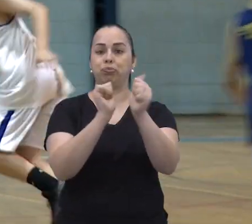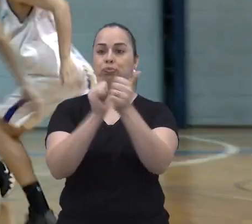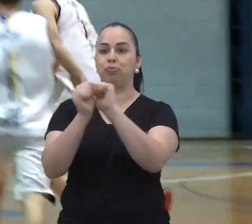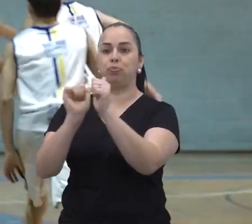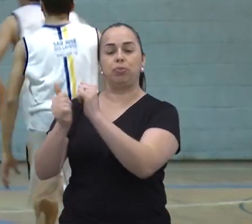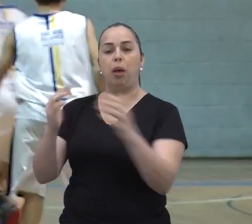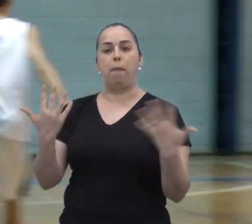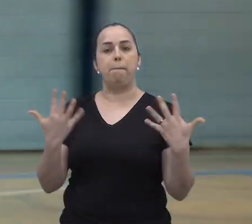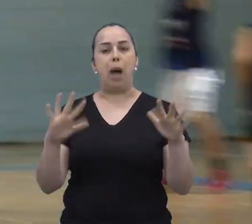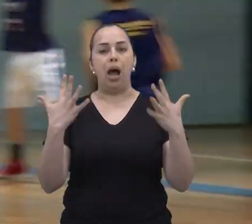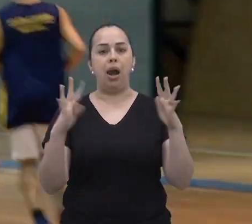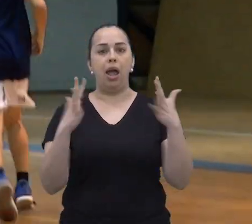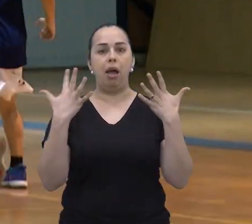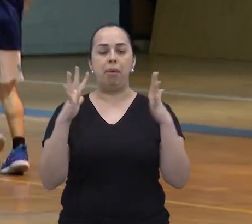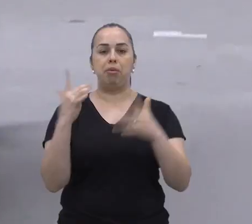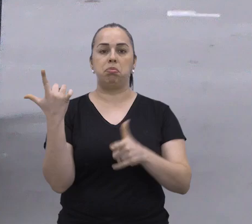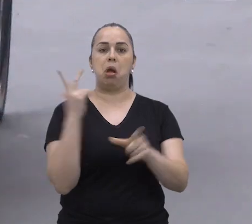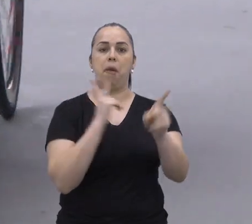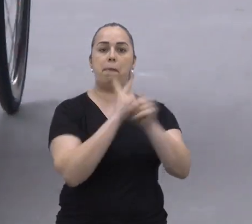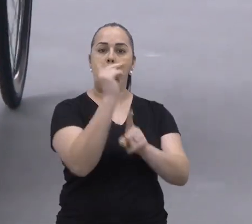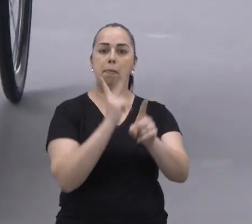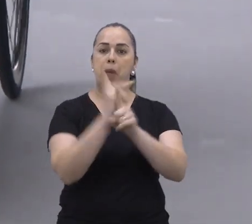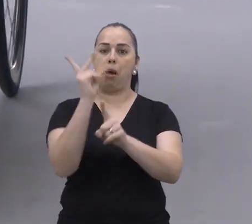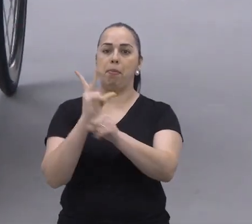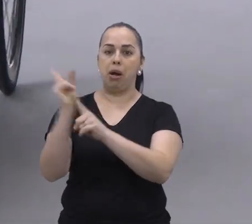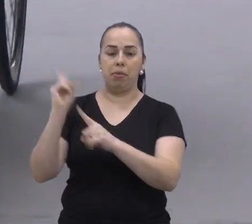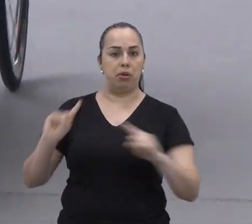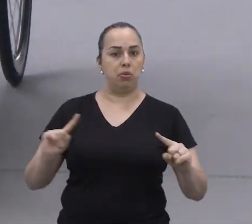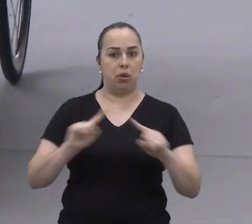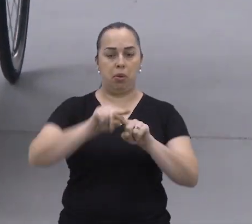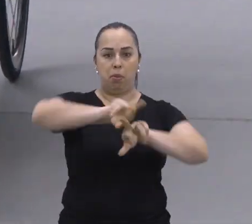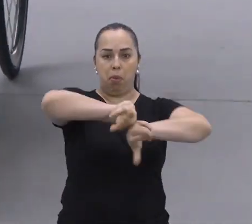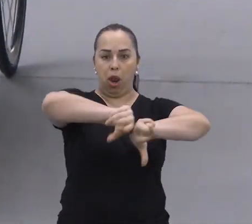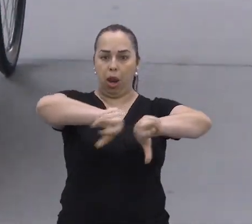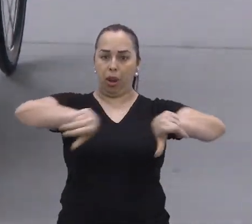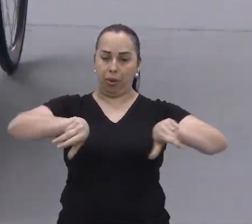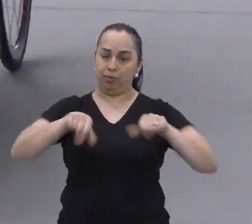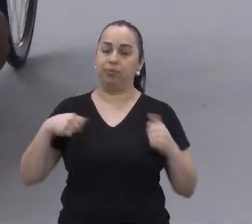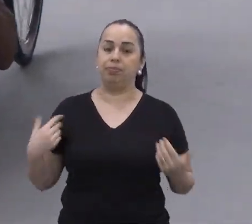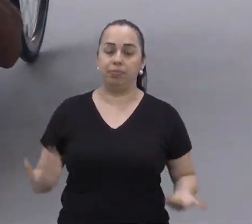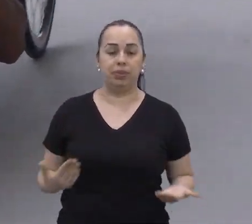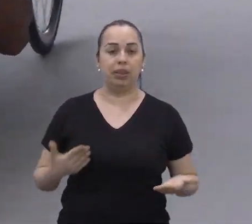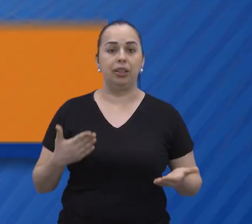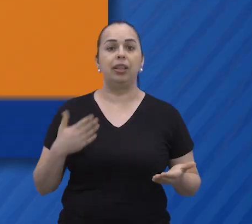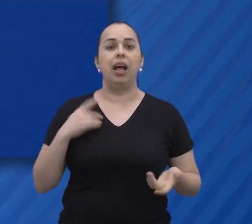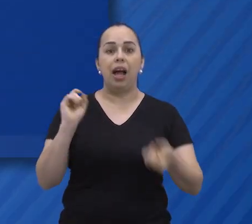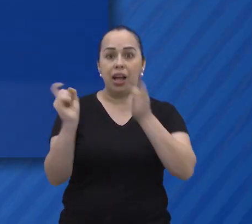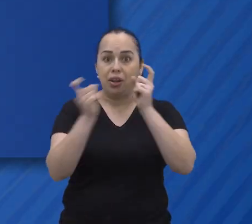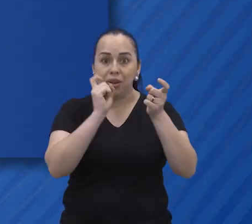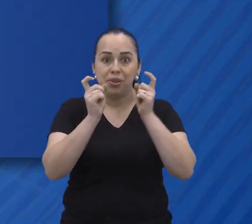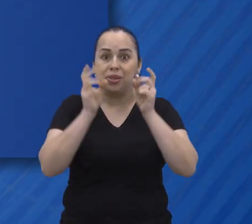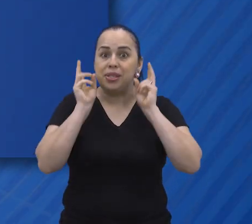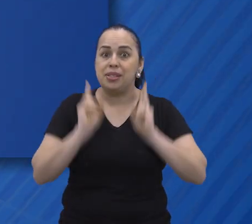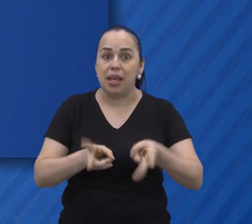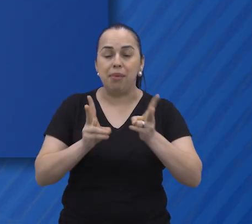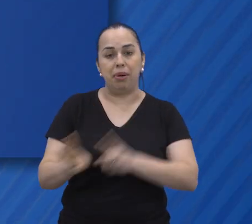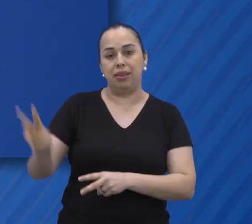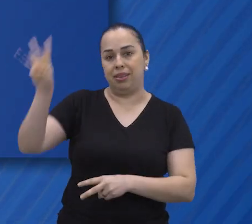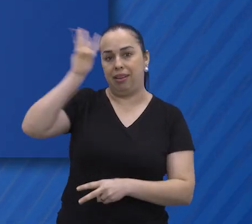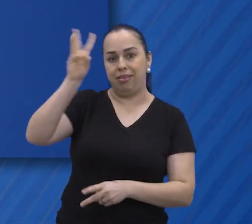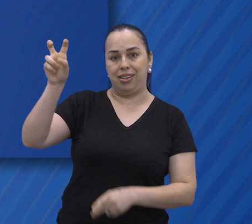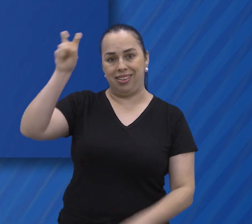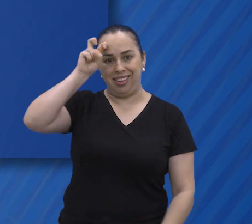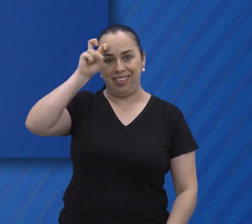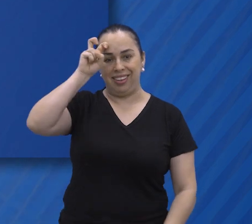atletas na cidade pela participação e conquistas em campeonatos de diversas categorias. As sessões de câmara são